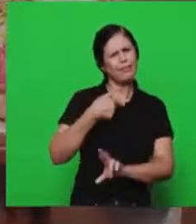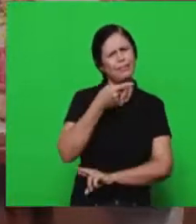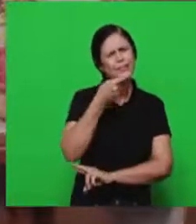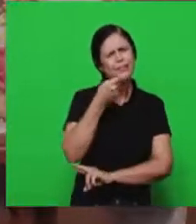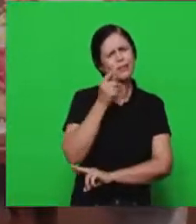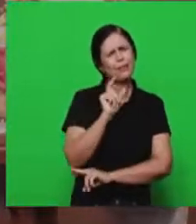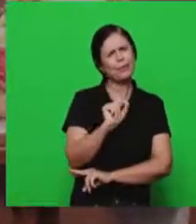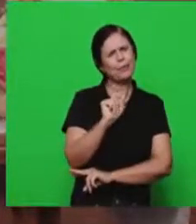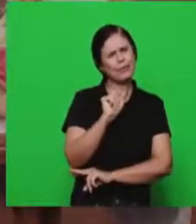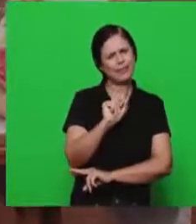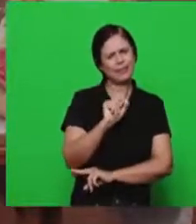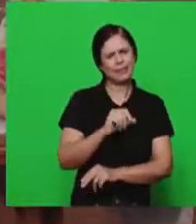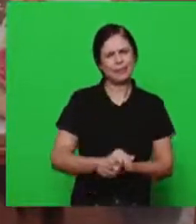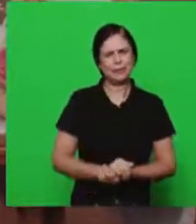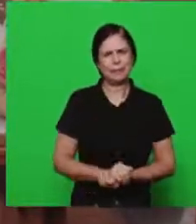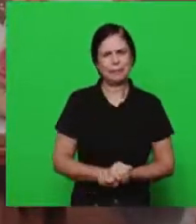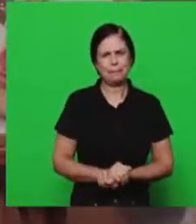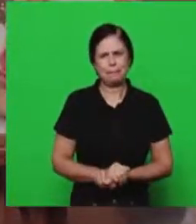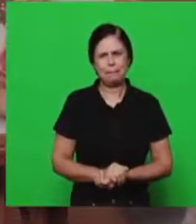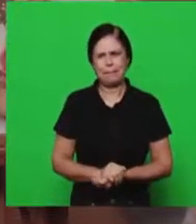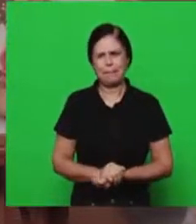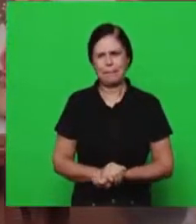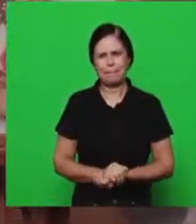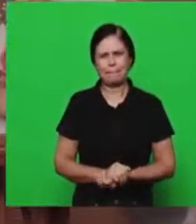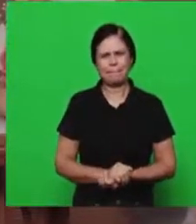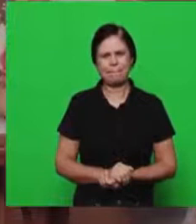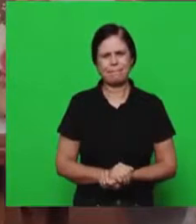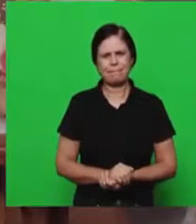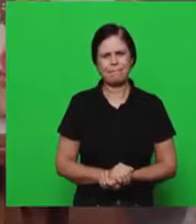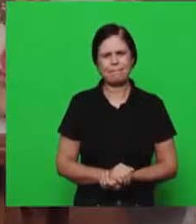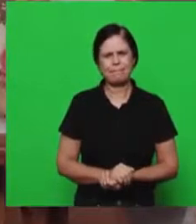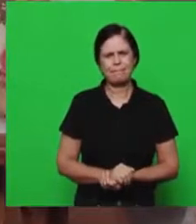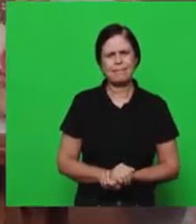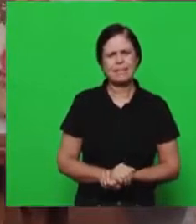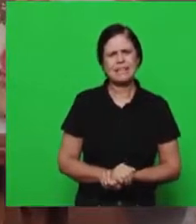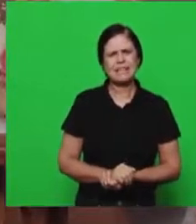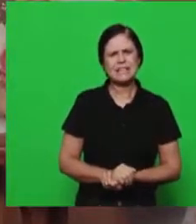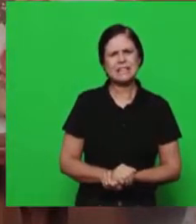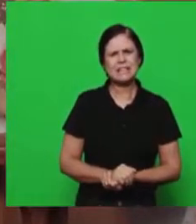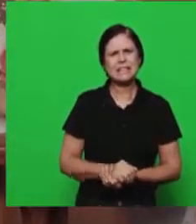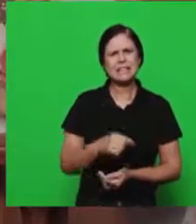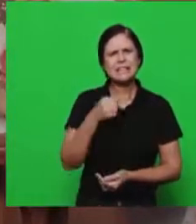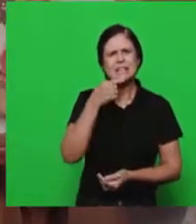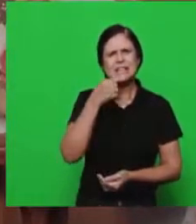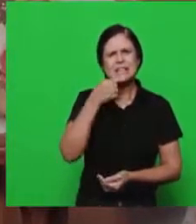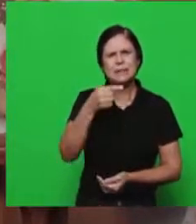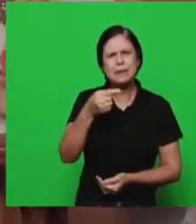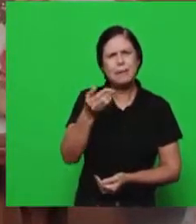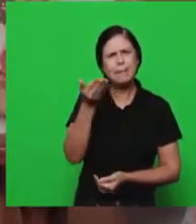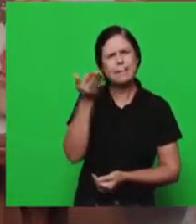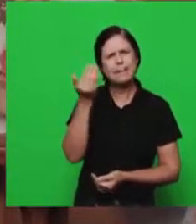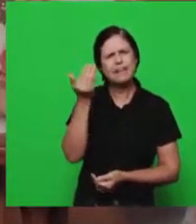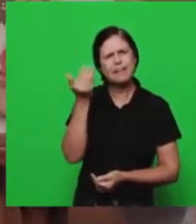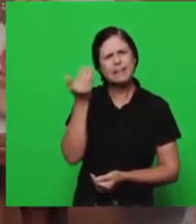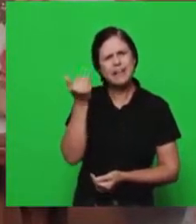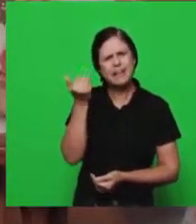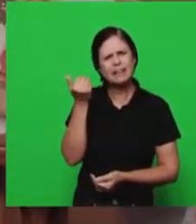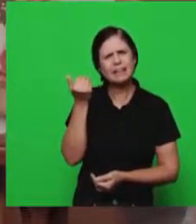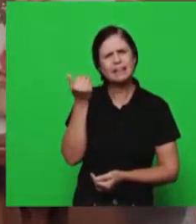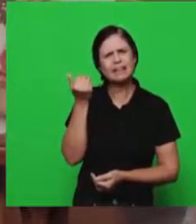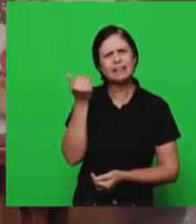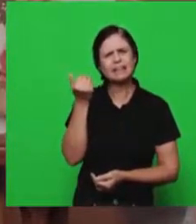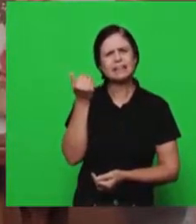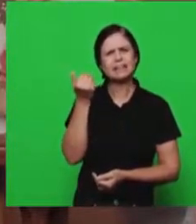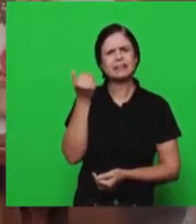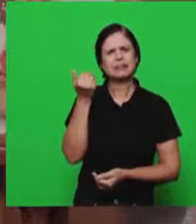semana, não essa agora, semana passada, quando estivemos